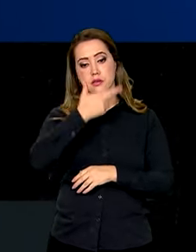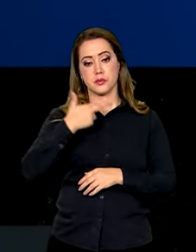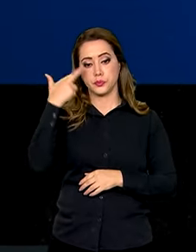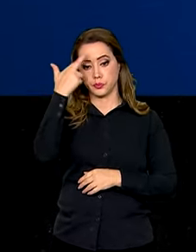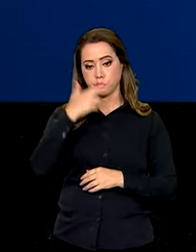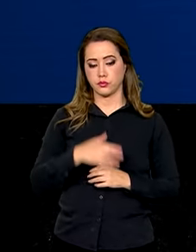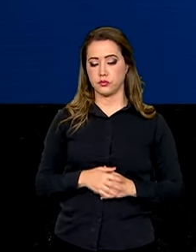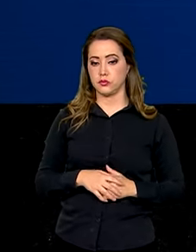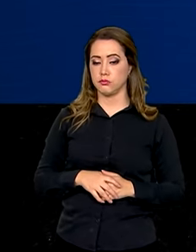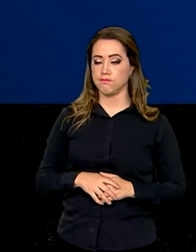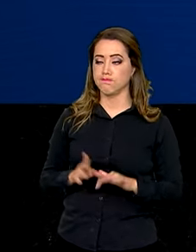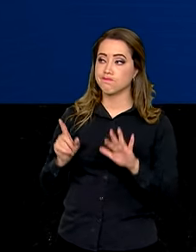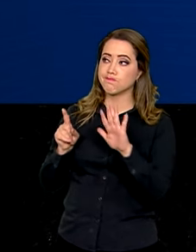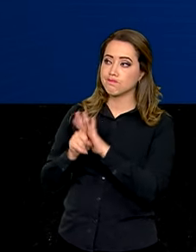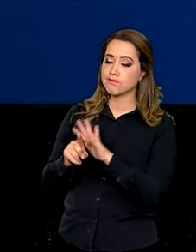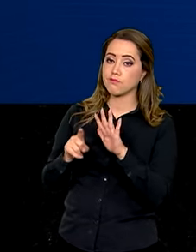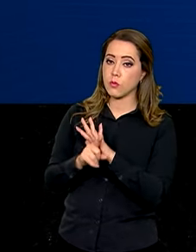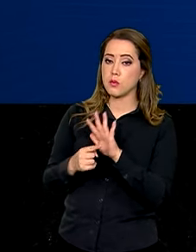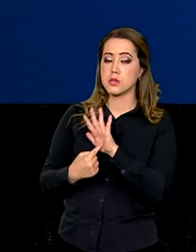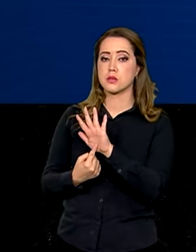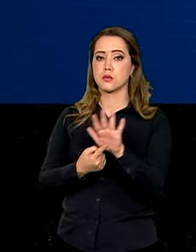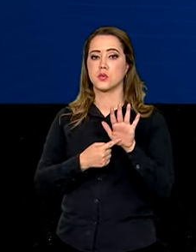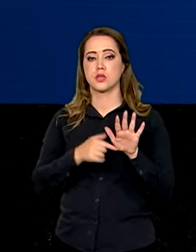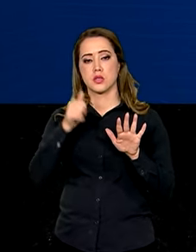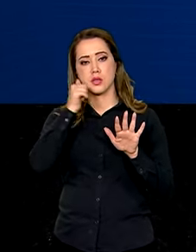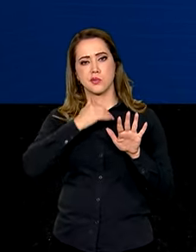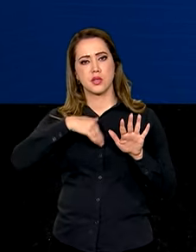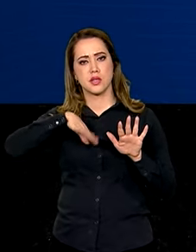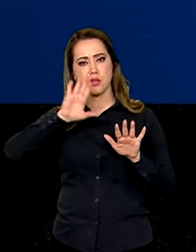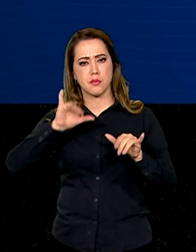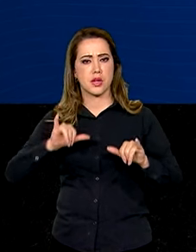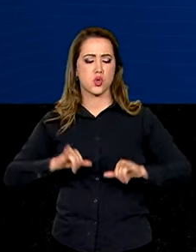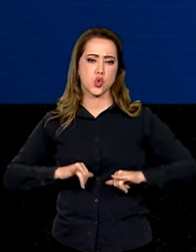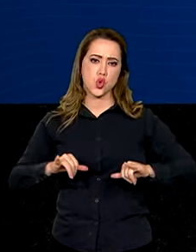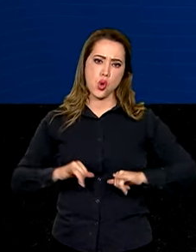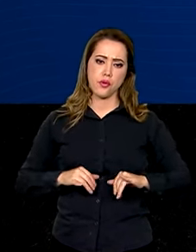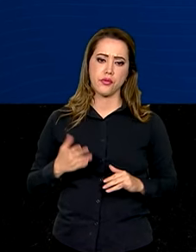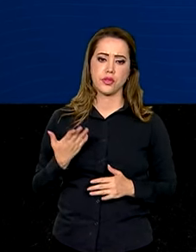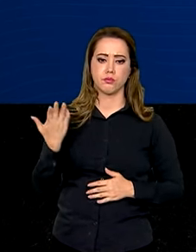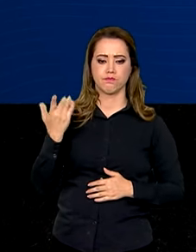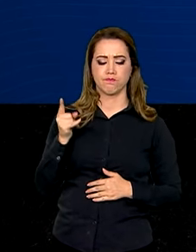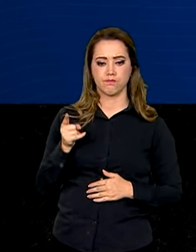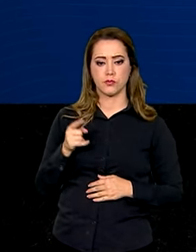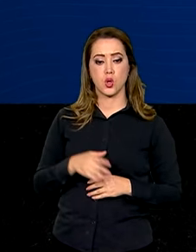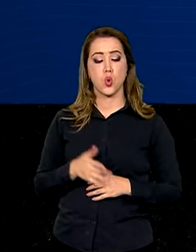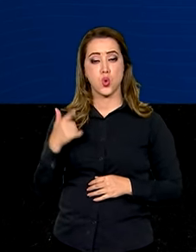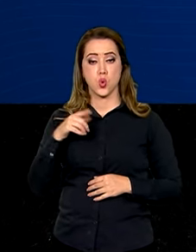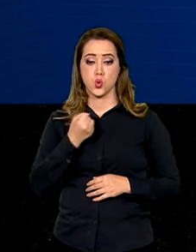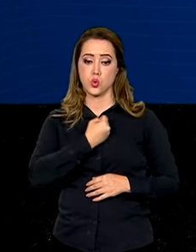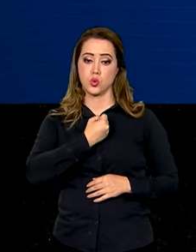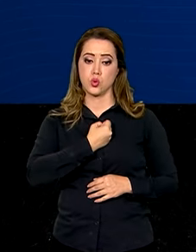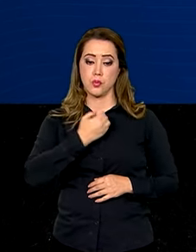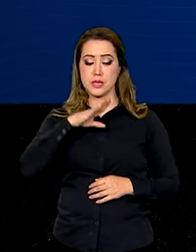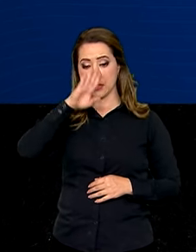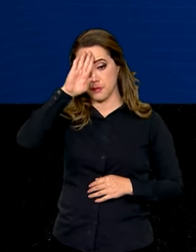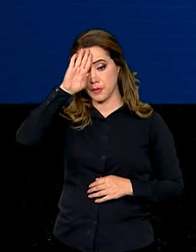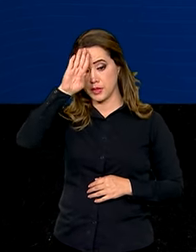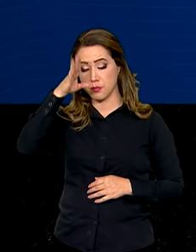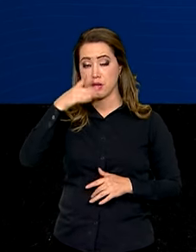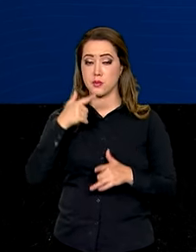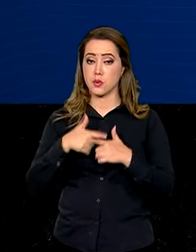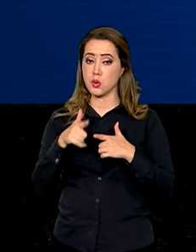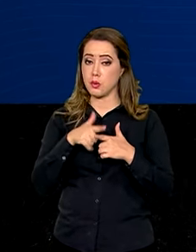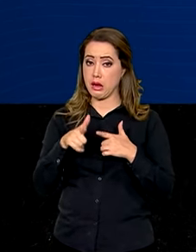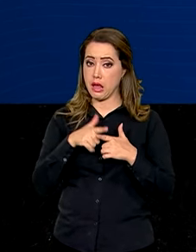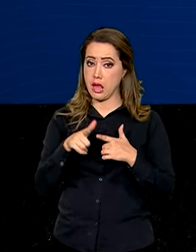levantamento mostra que as mulheres formam a maioria das vítimas nos casos analisados. Outro dado mostra que as principais formas